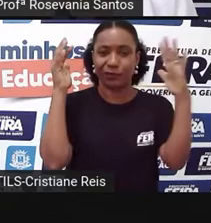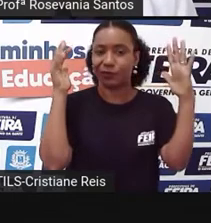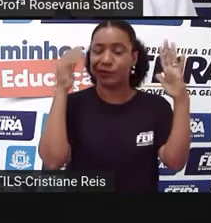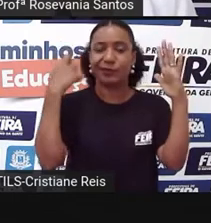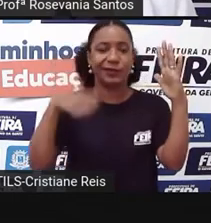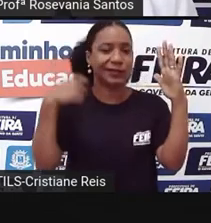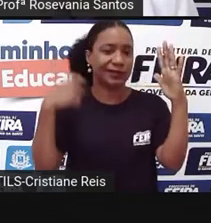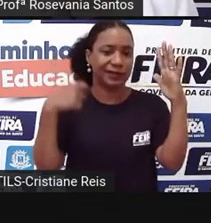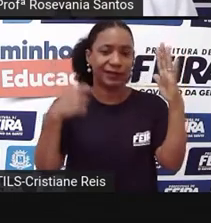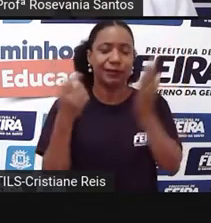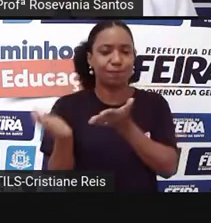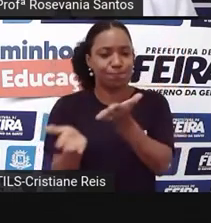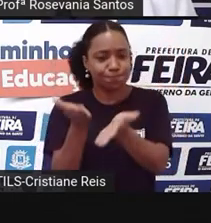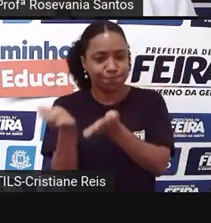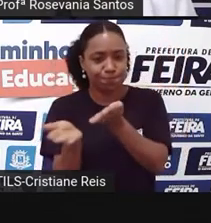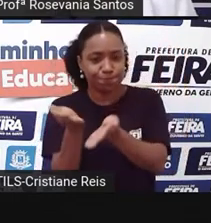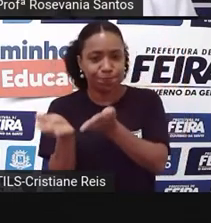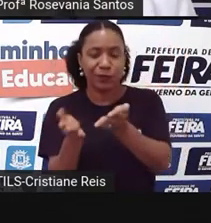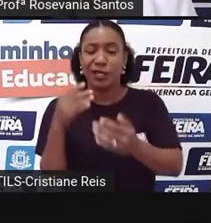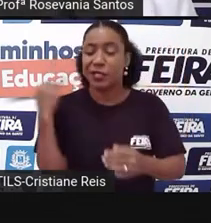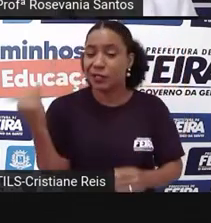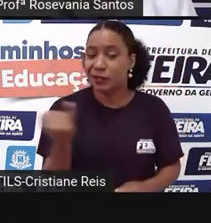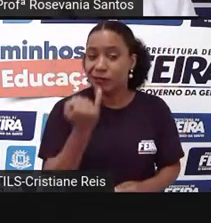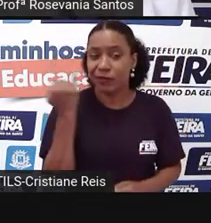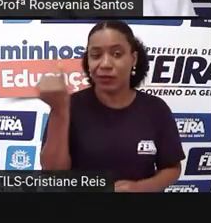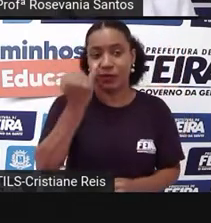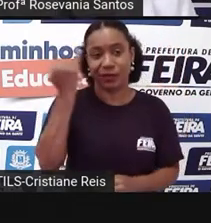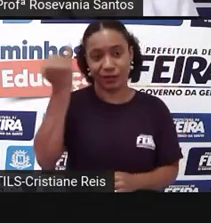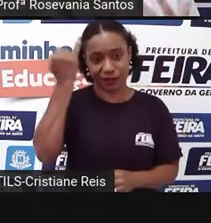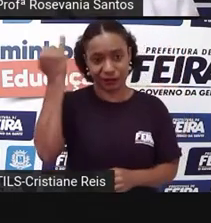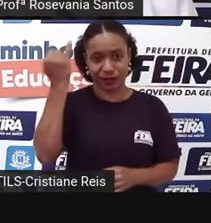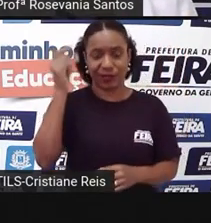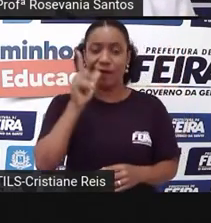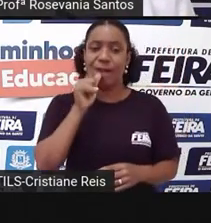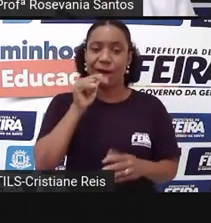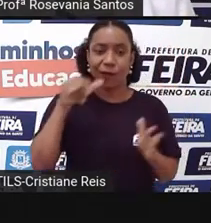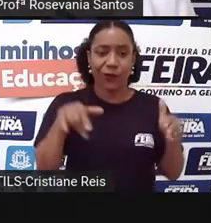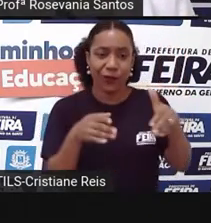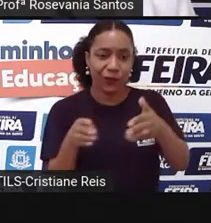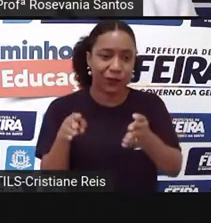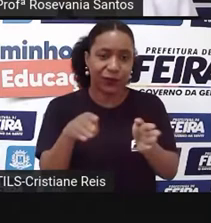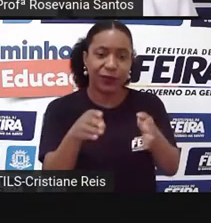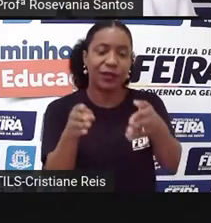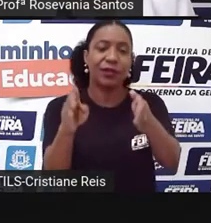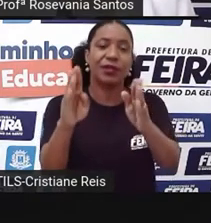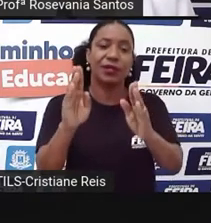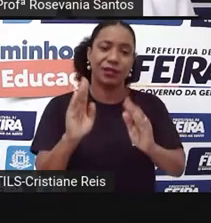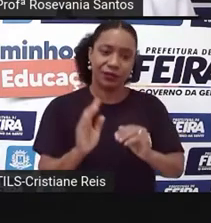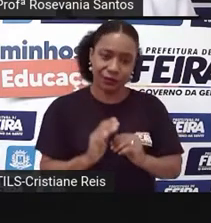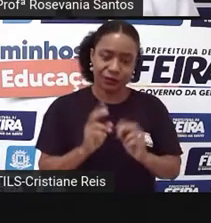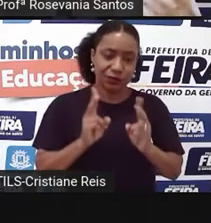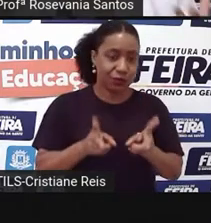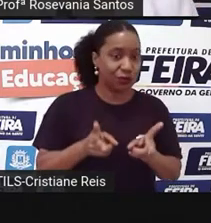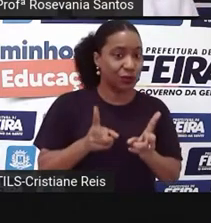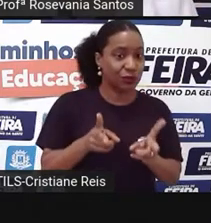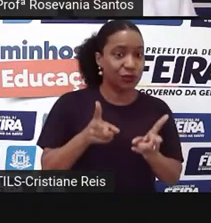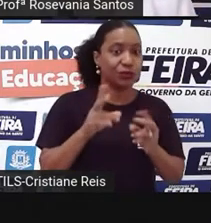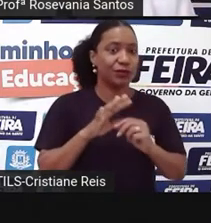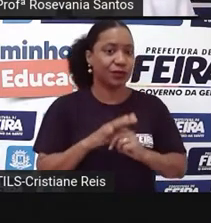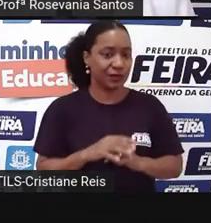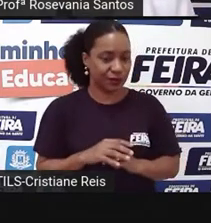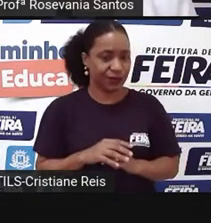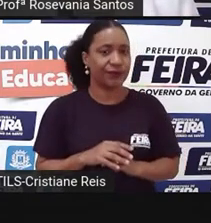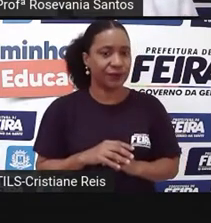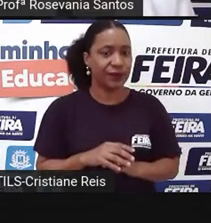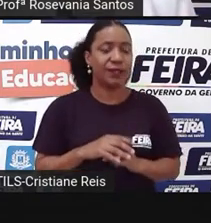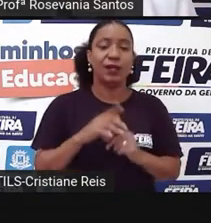floresta, ela é de suma importância para que os rios continuem, né, tendo água lá, né, nas suas nascentes e ao longo, né,